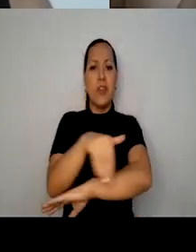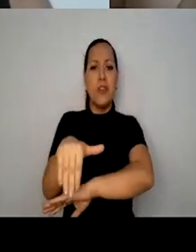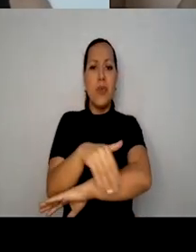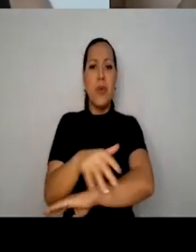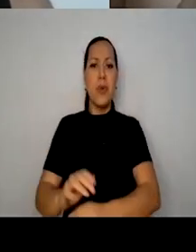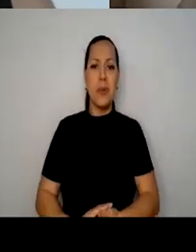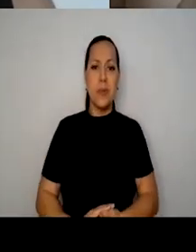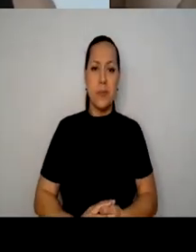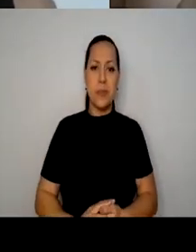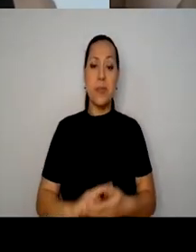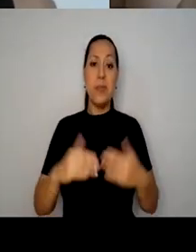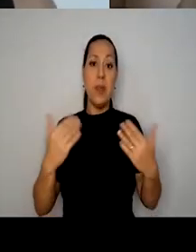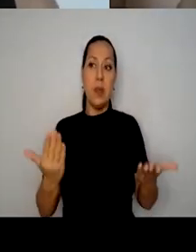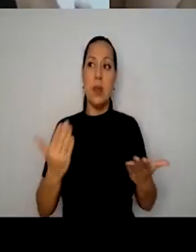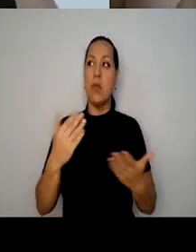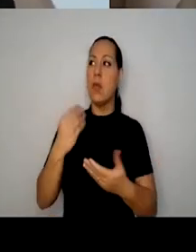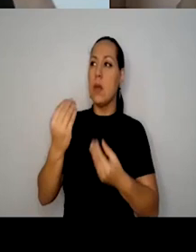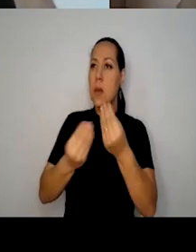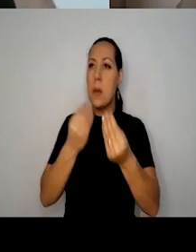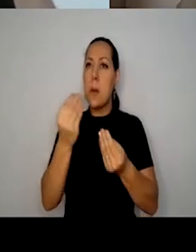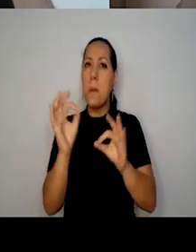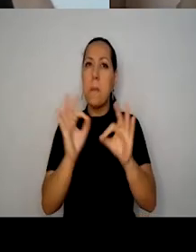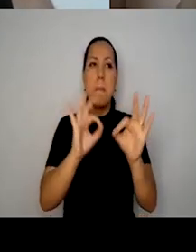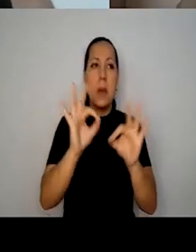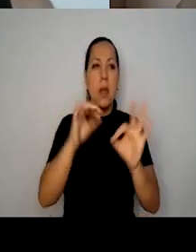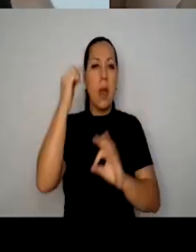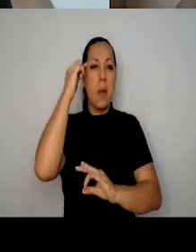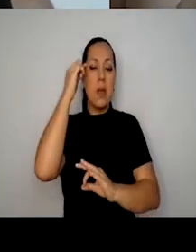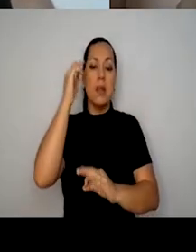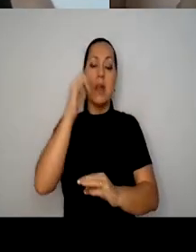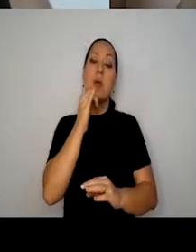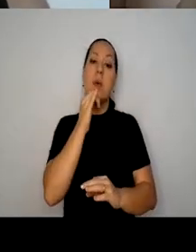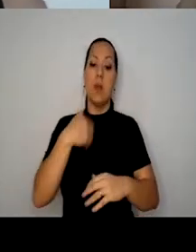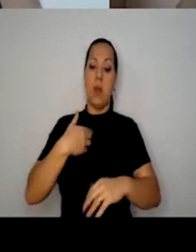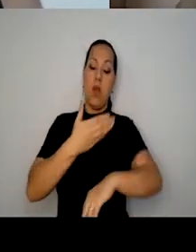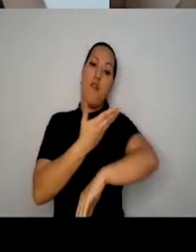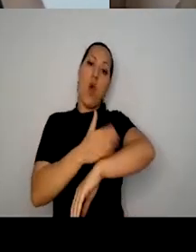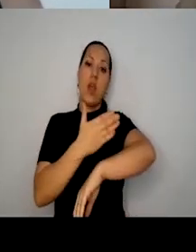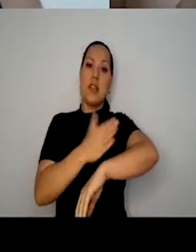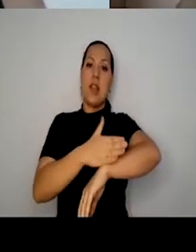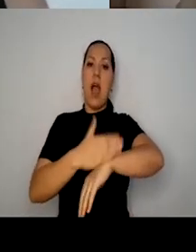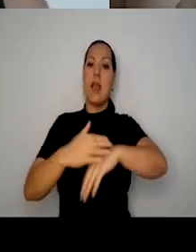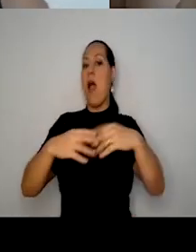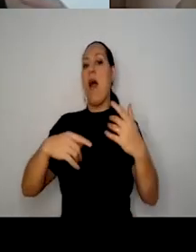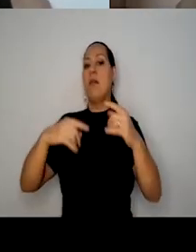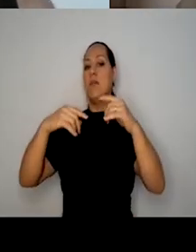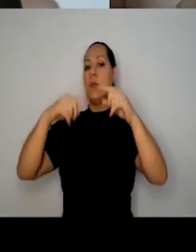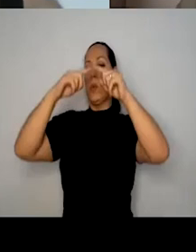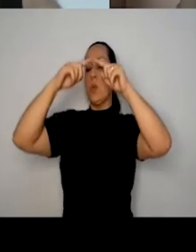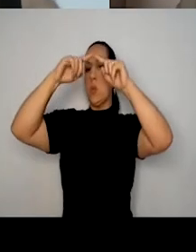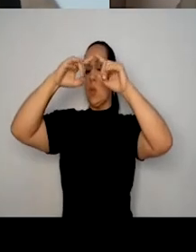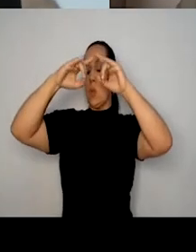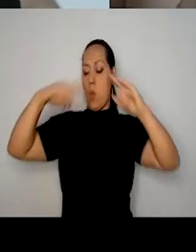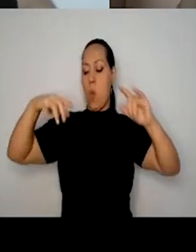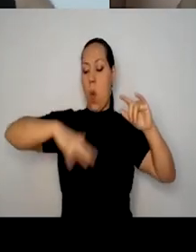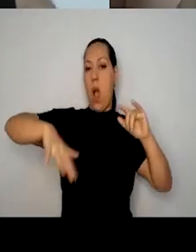e pensar, eu estou ensaiando num galpão, e quando eu levar para a rua, sim, que eu vou ter noção